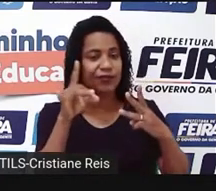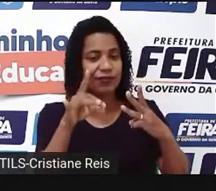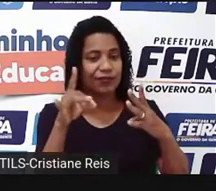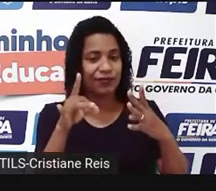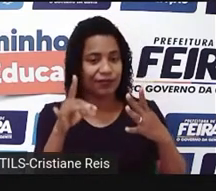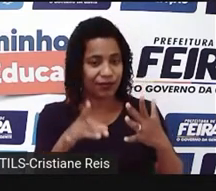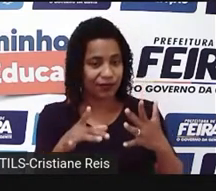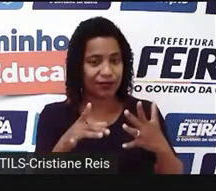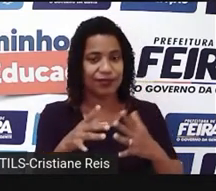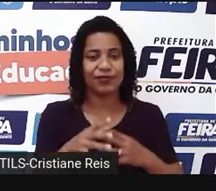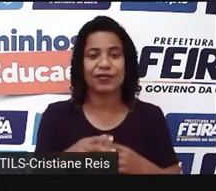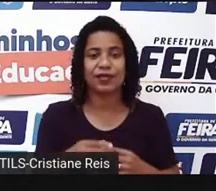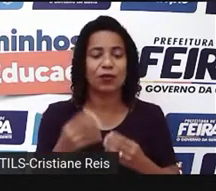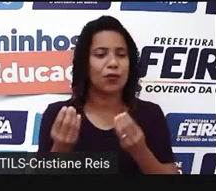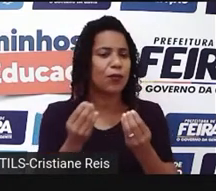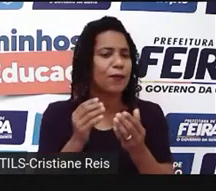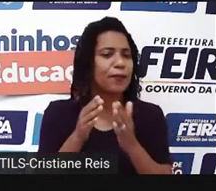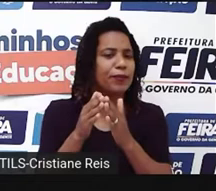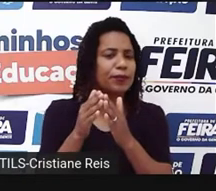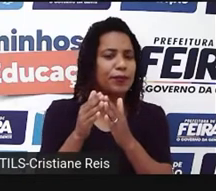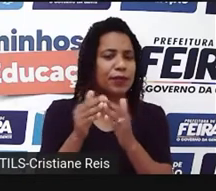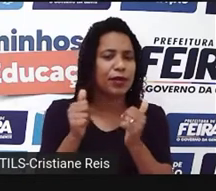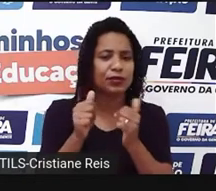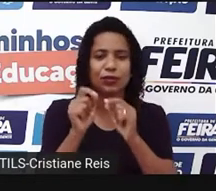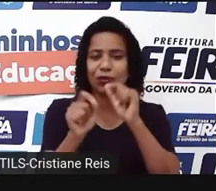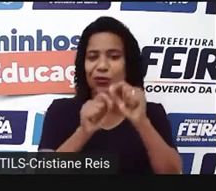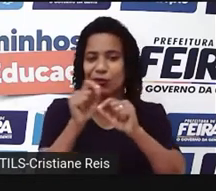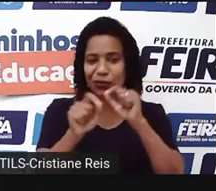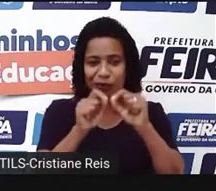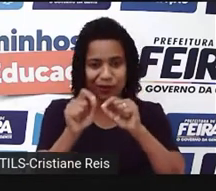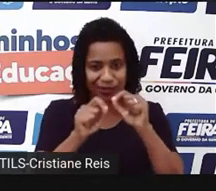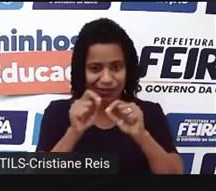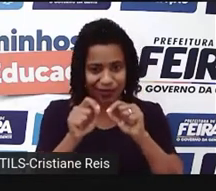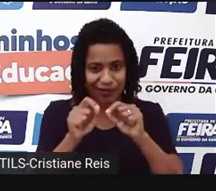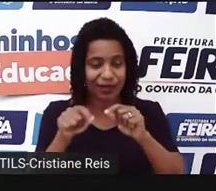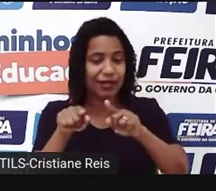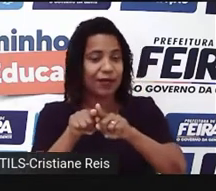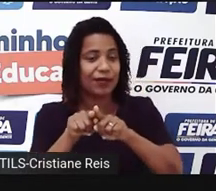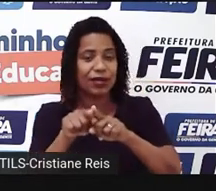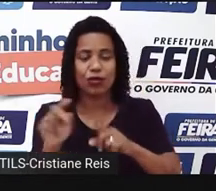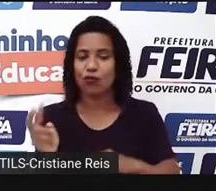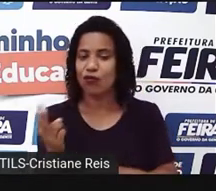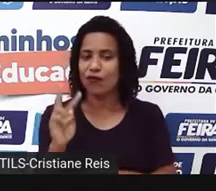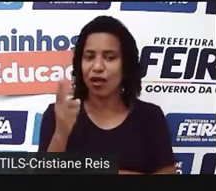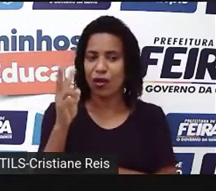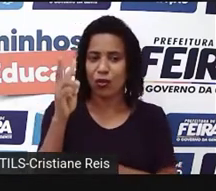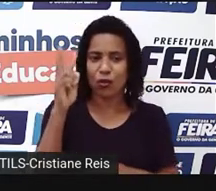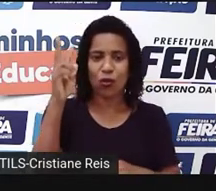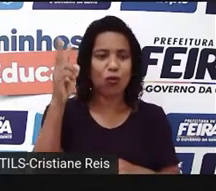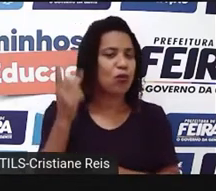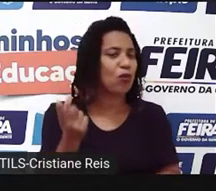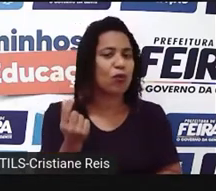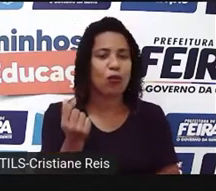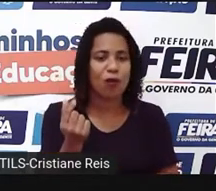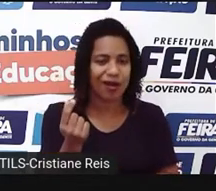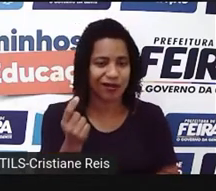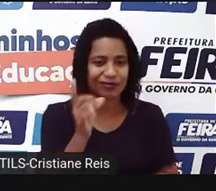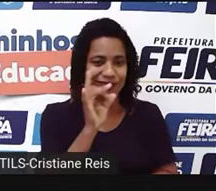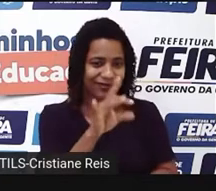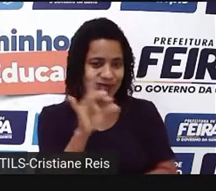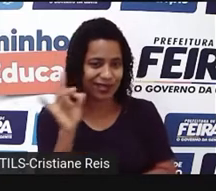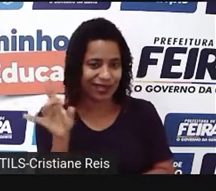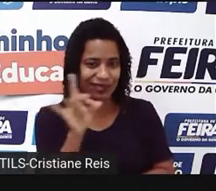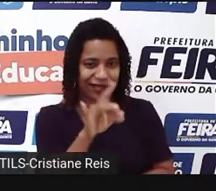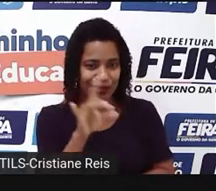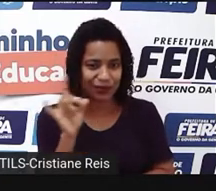item, que é o item que foi pedido. Total, o preço de cada produto, subtotal, check